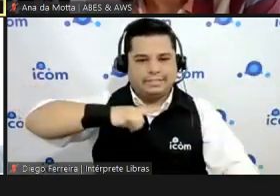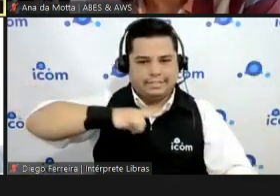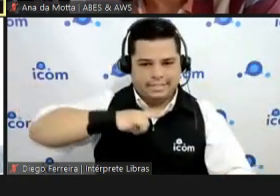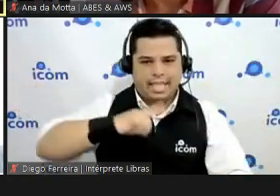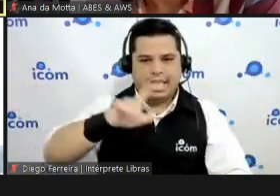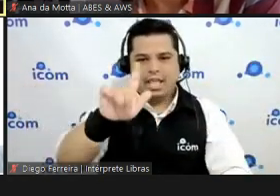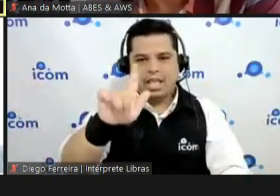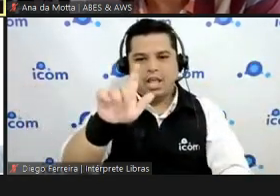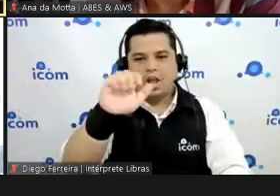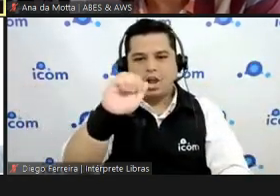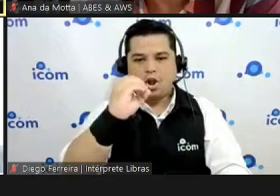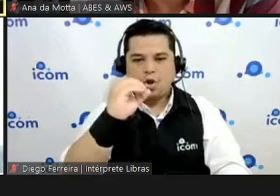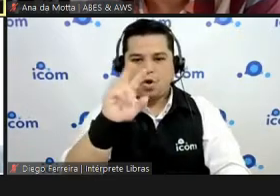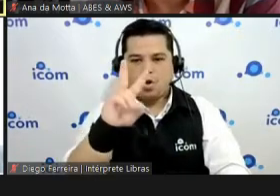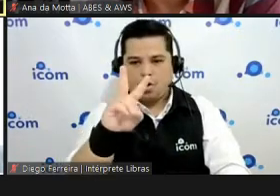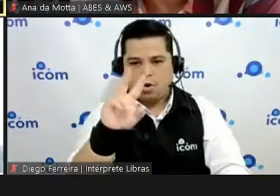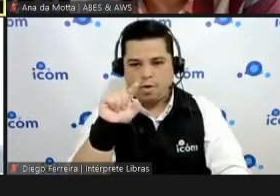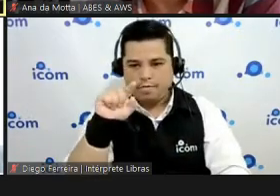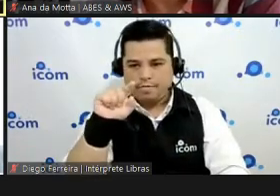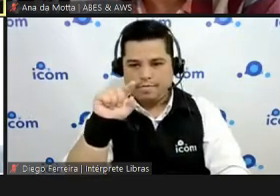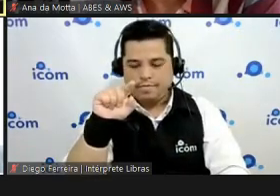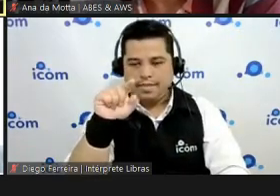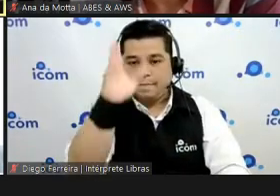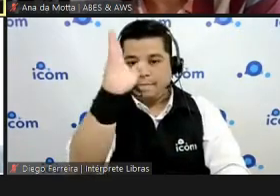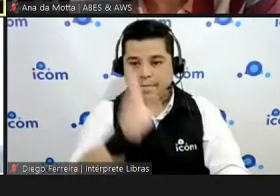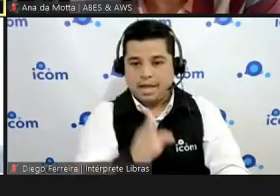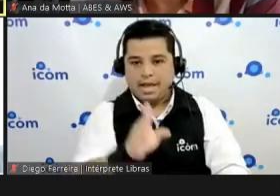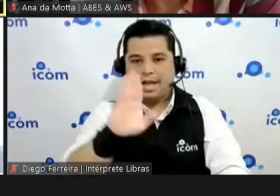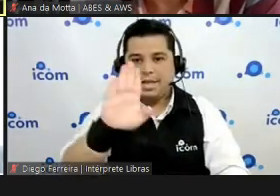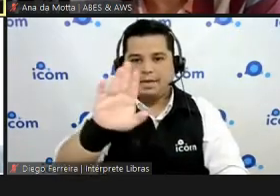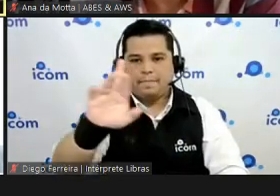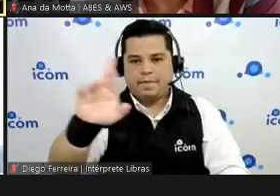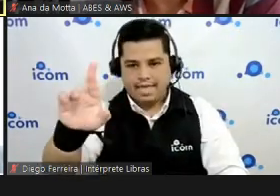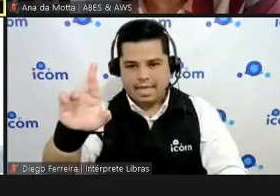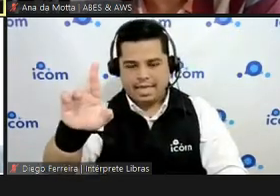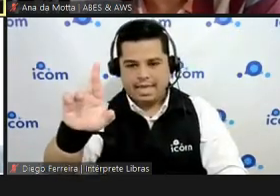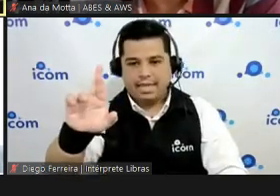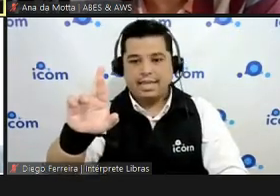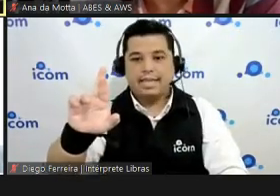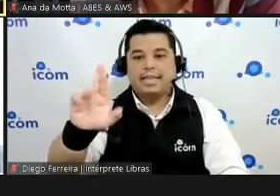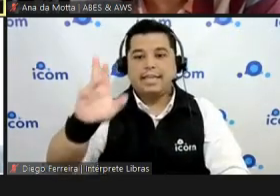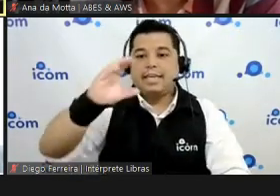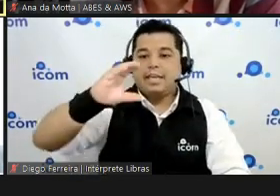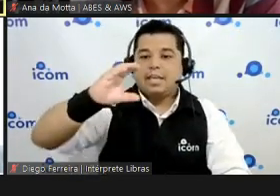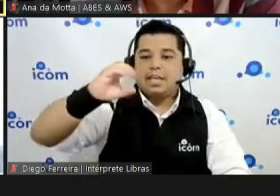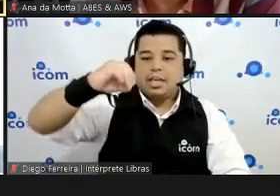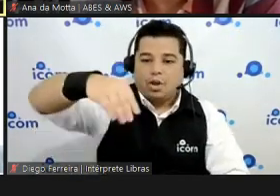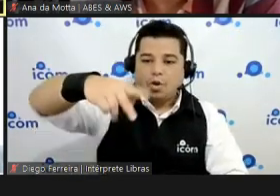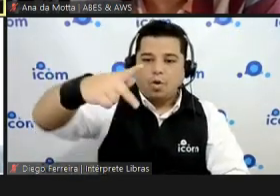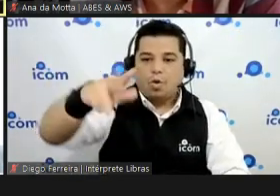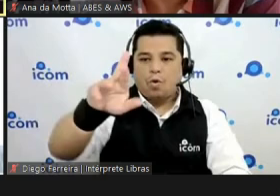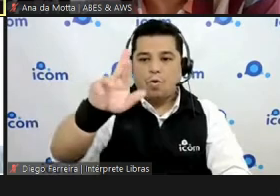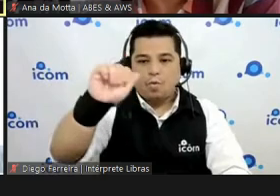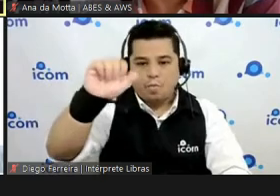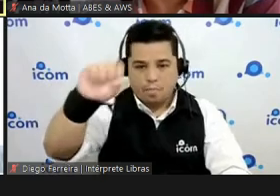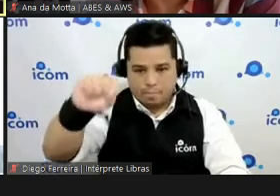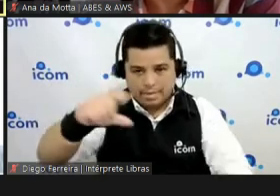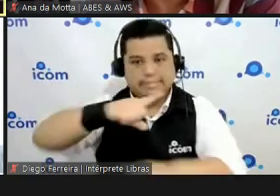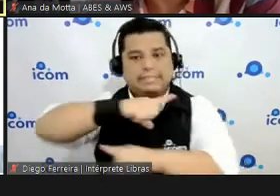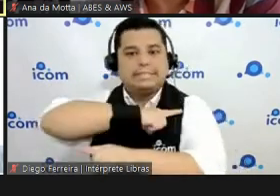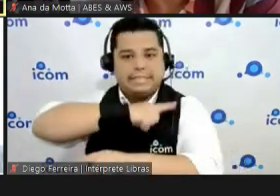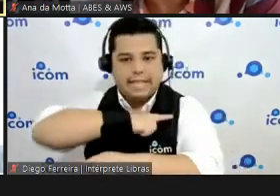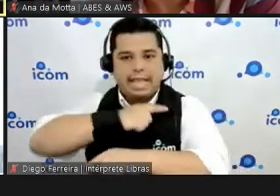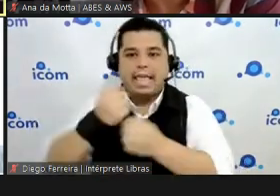públicas. Hoje a gente, a administração pública tem realmente tratado muita coisa como dado aberto,